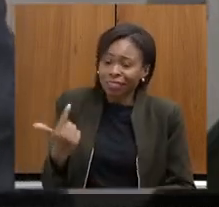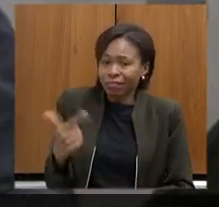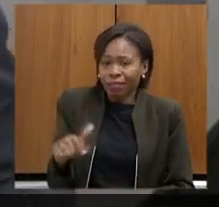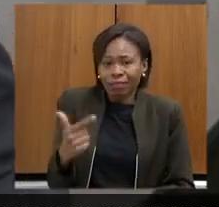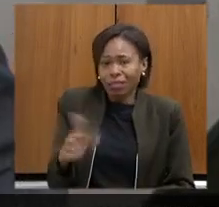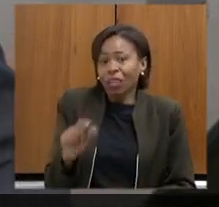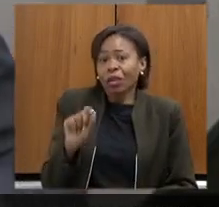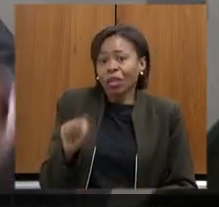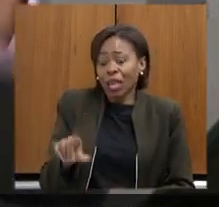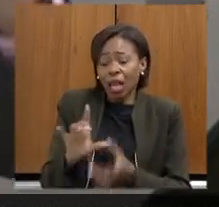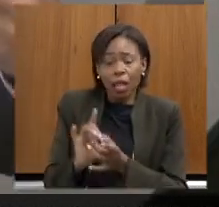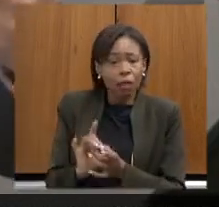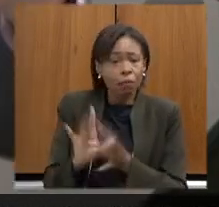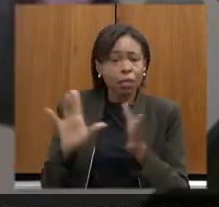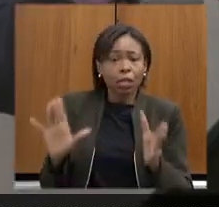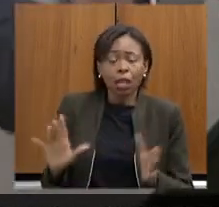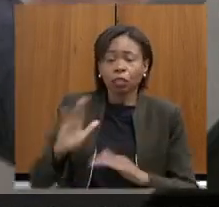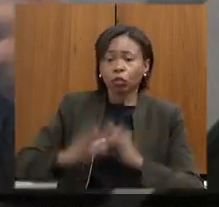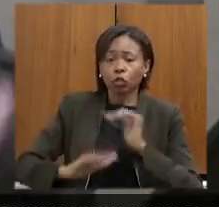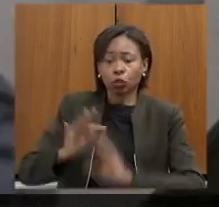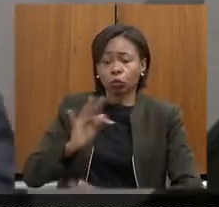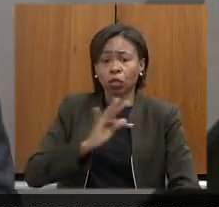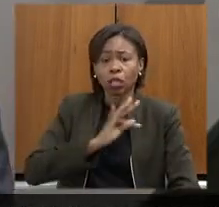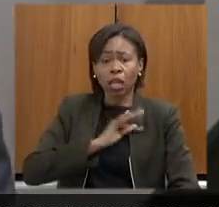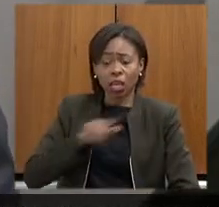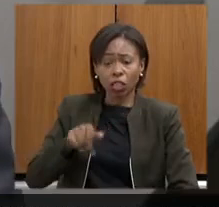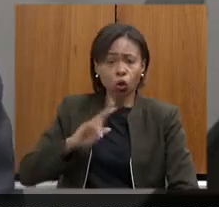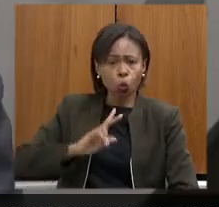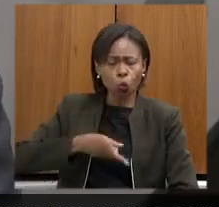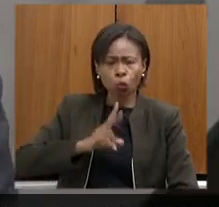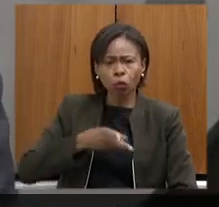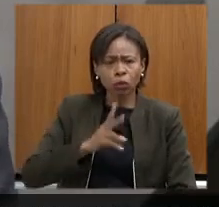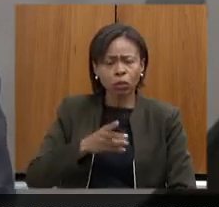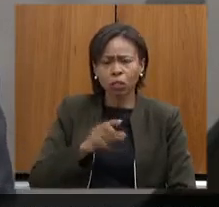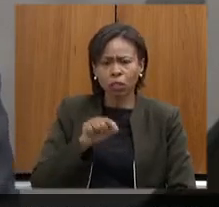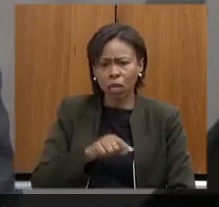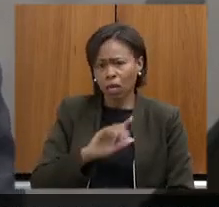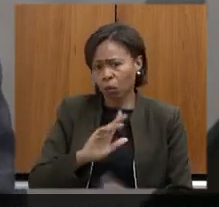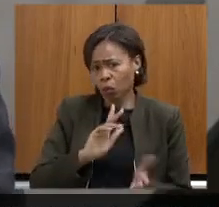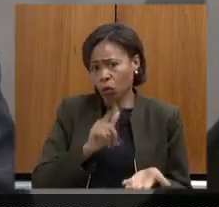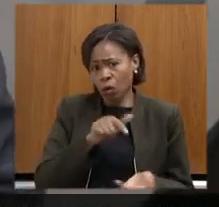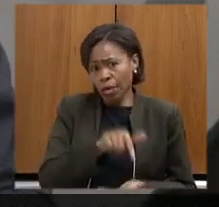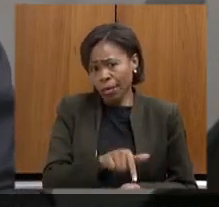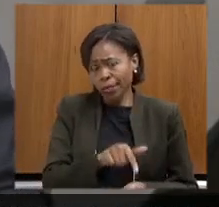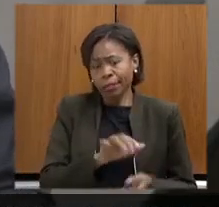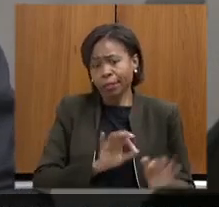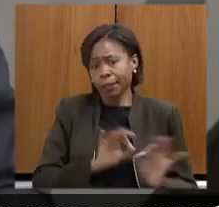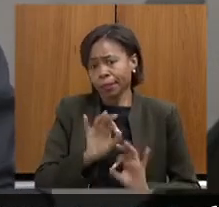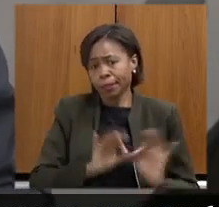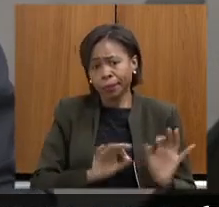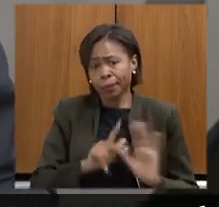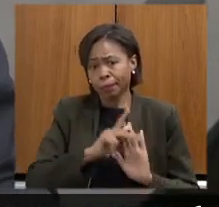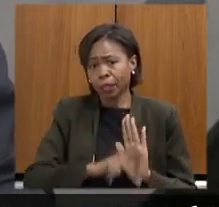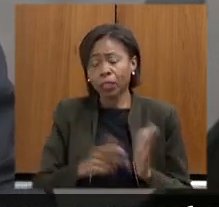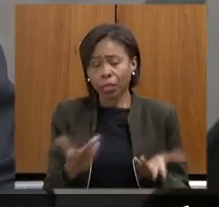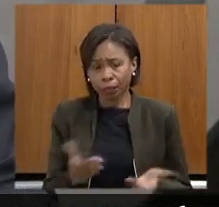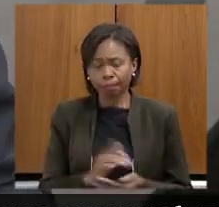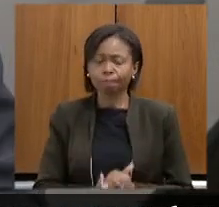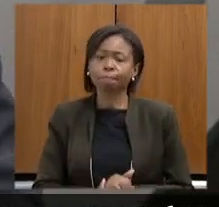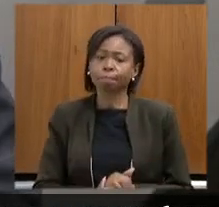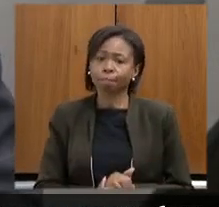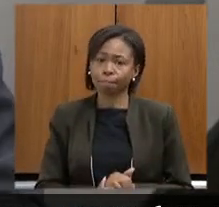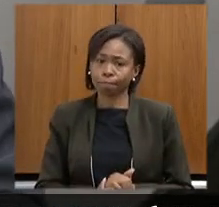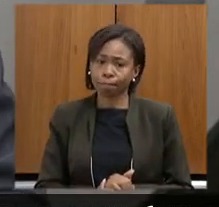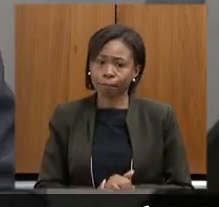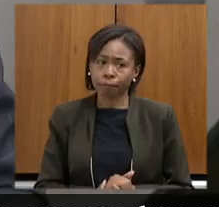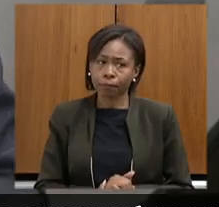os técnicos avançarem em cima desse processo então o que eu quero dizer é o seguinte é importante o